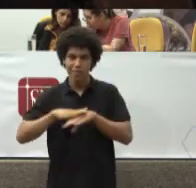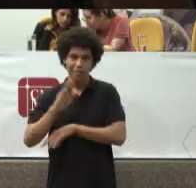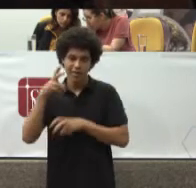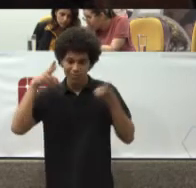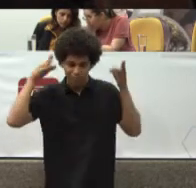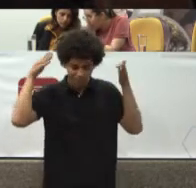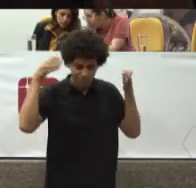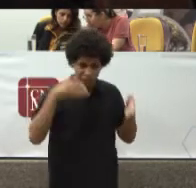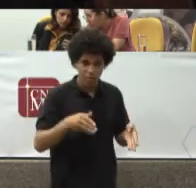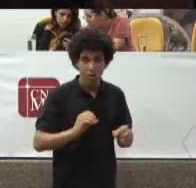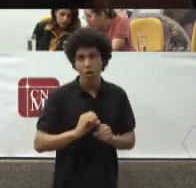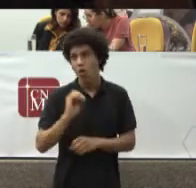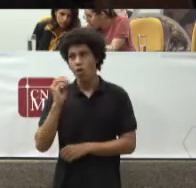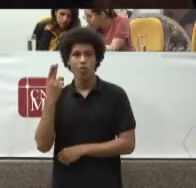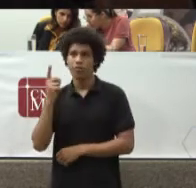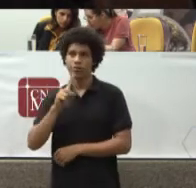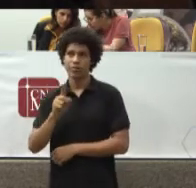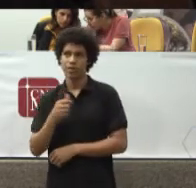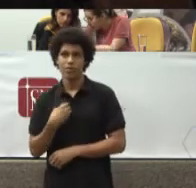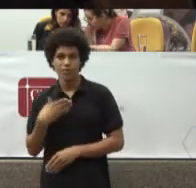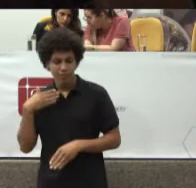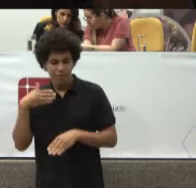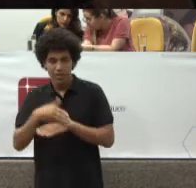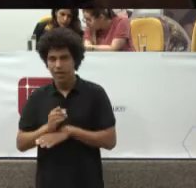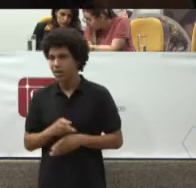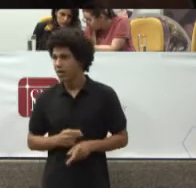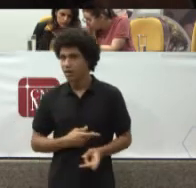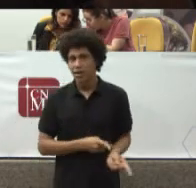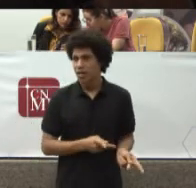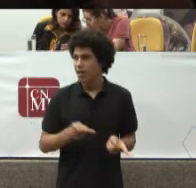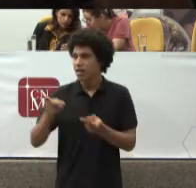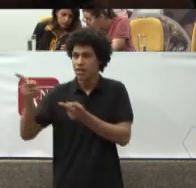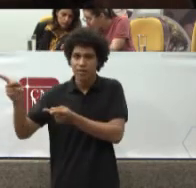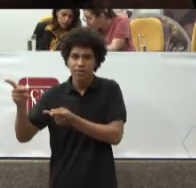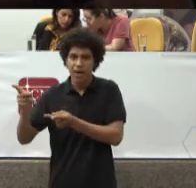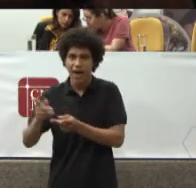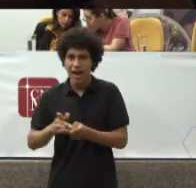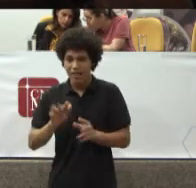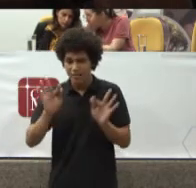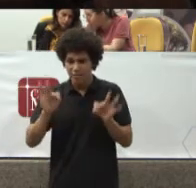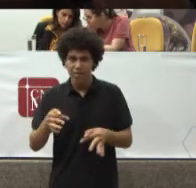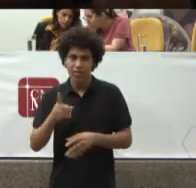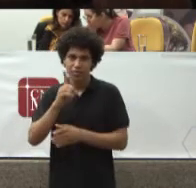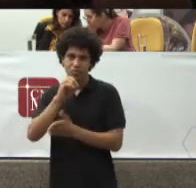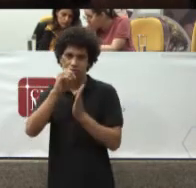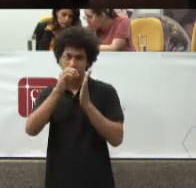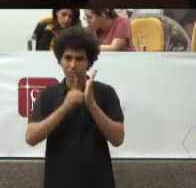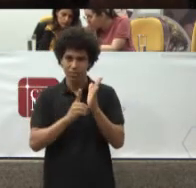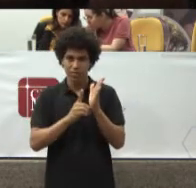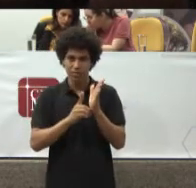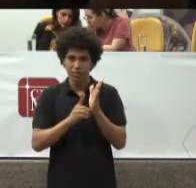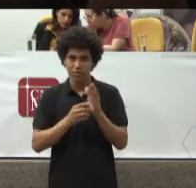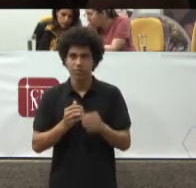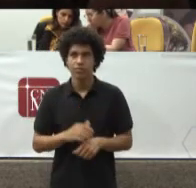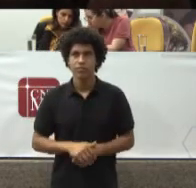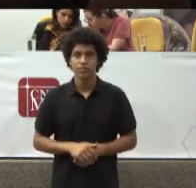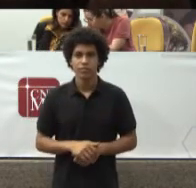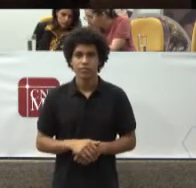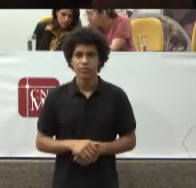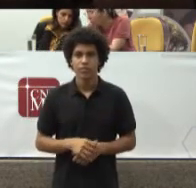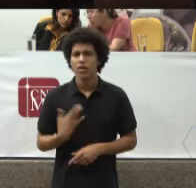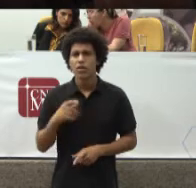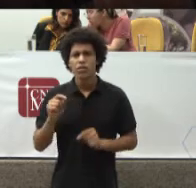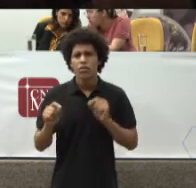Levar A afirmação Desse direito Humano E quais São os resultados Nós temos